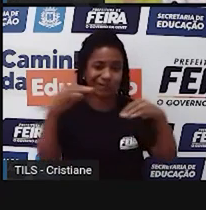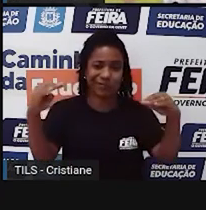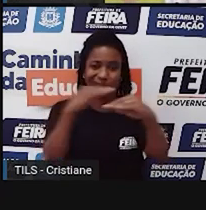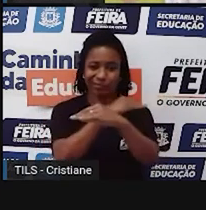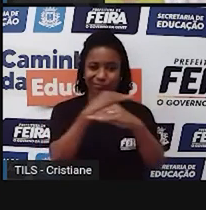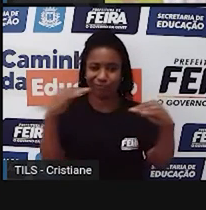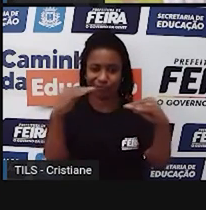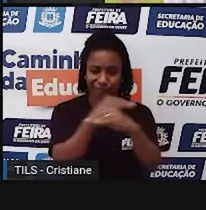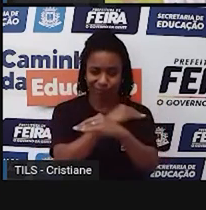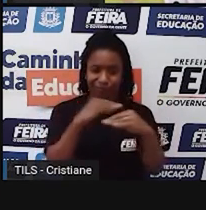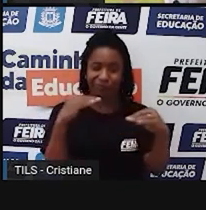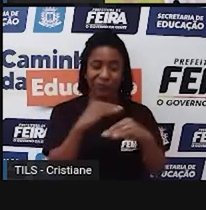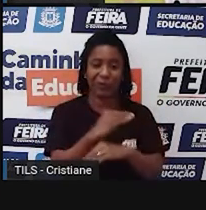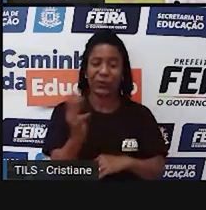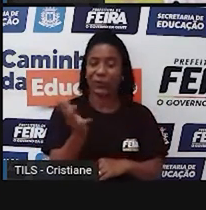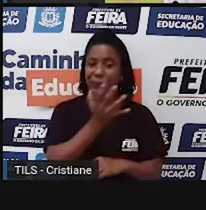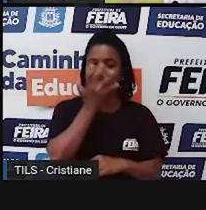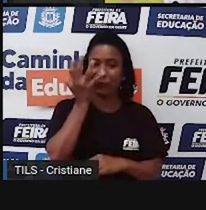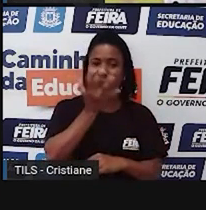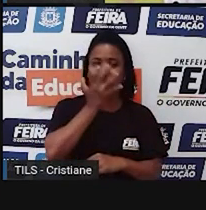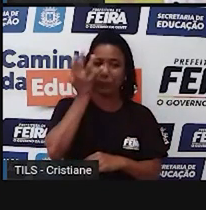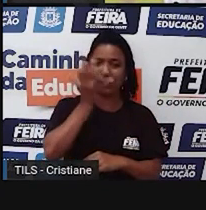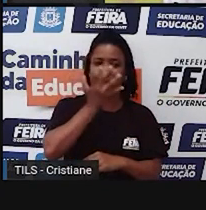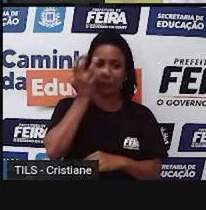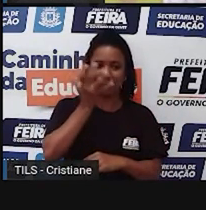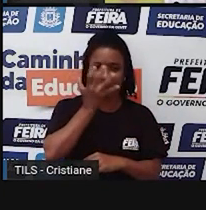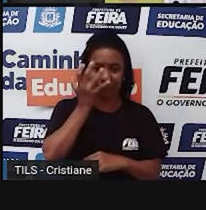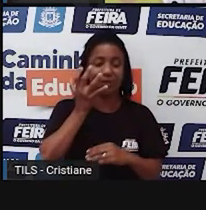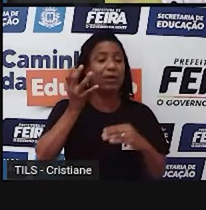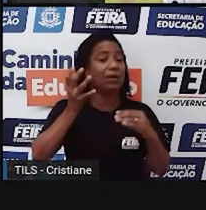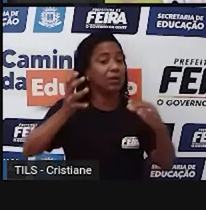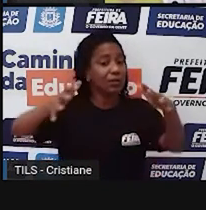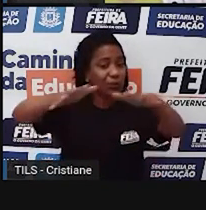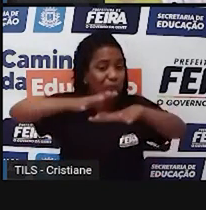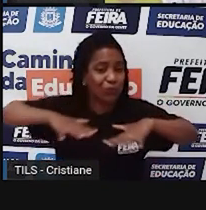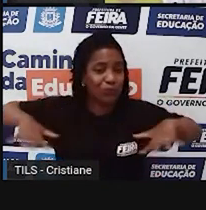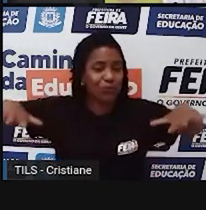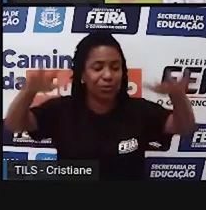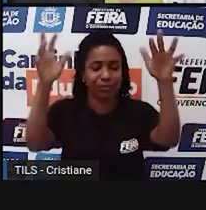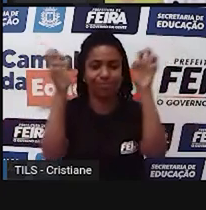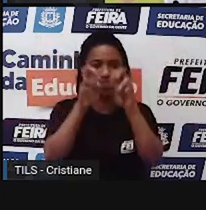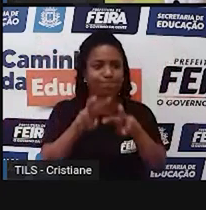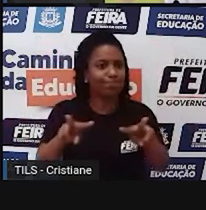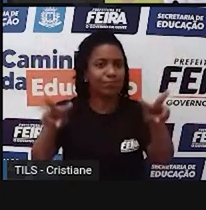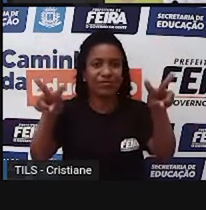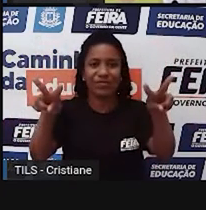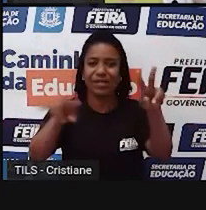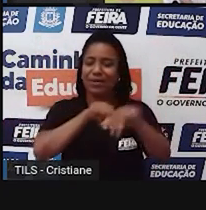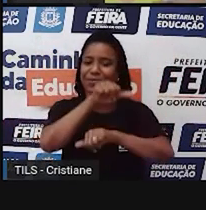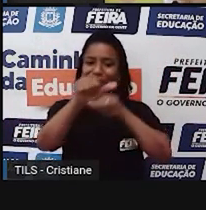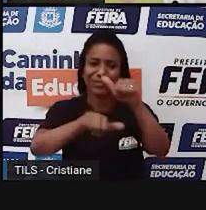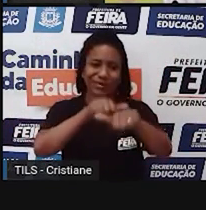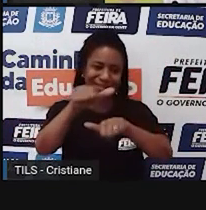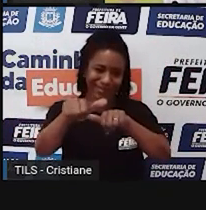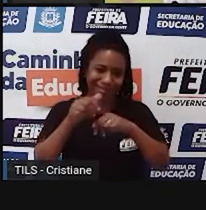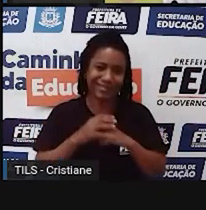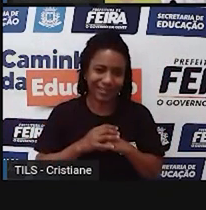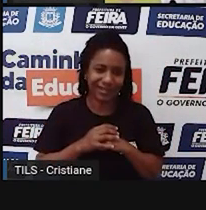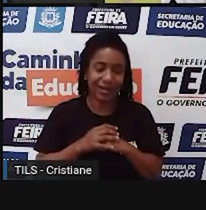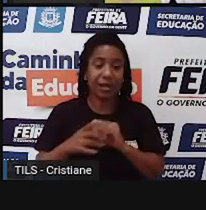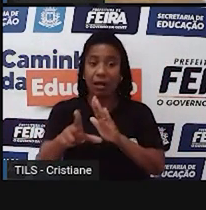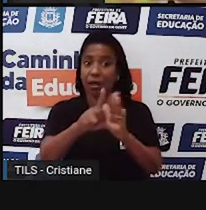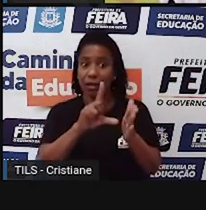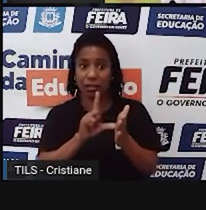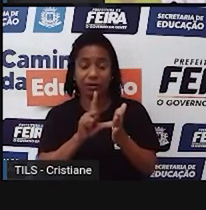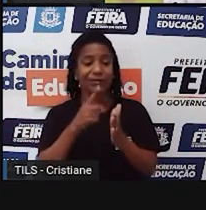juntou um pacote para que essas paisagens, elas mudassem totalmente, e o que antes a gente tinha, grandes áreas de